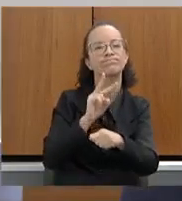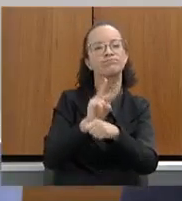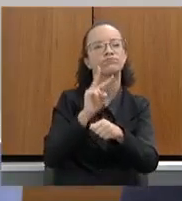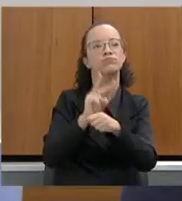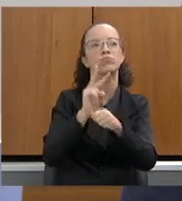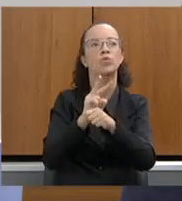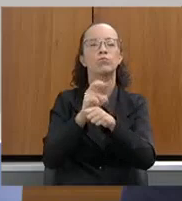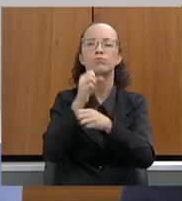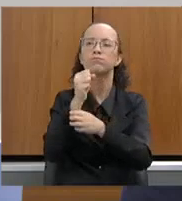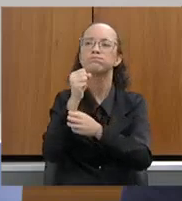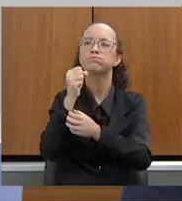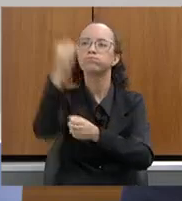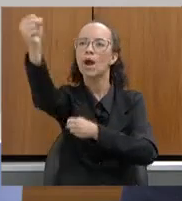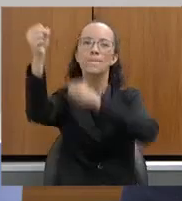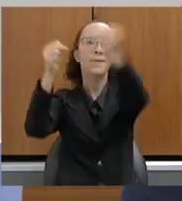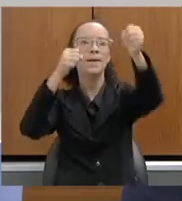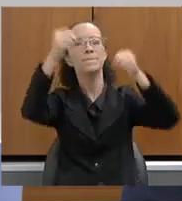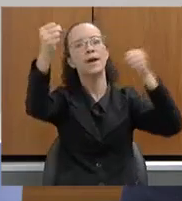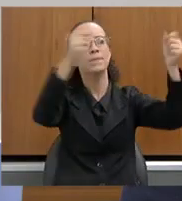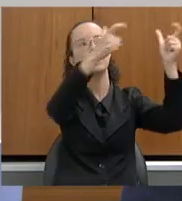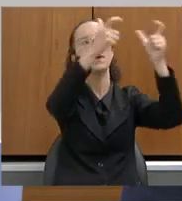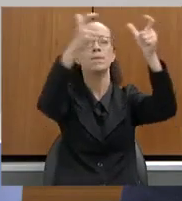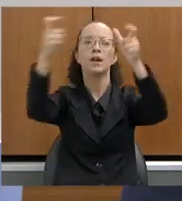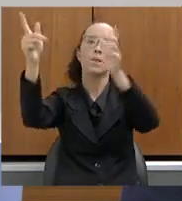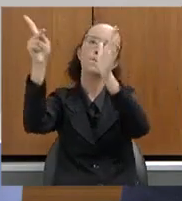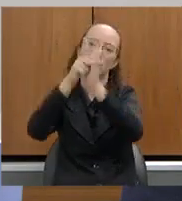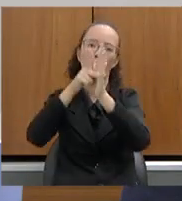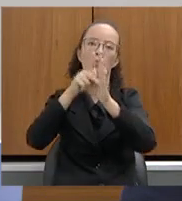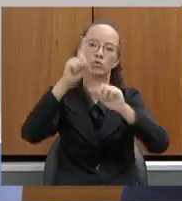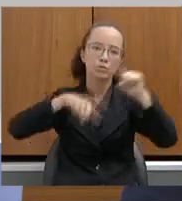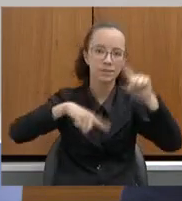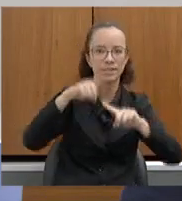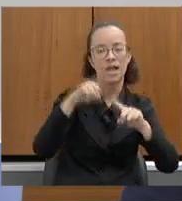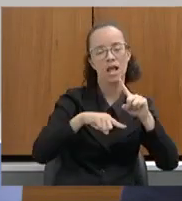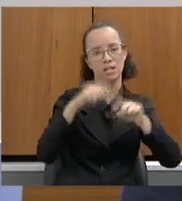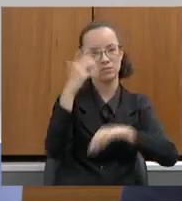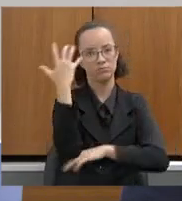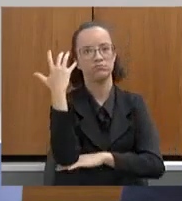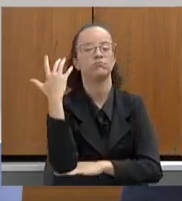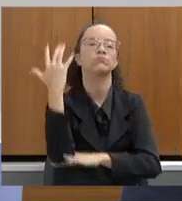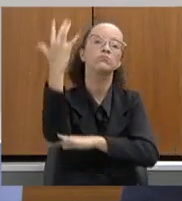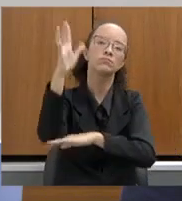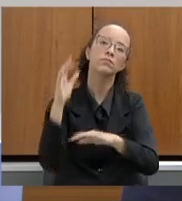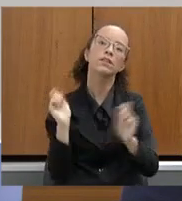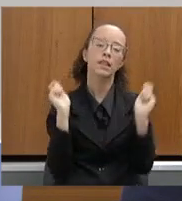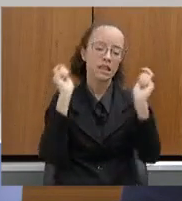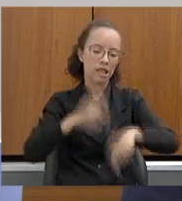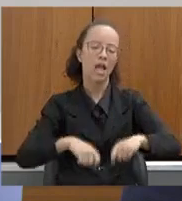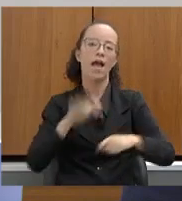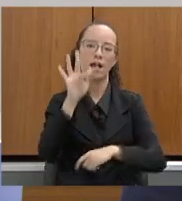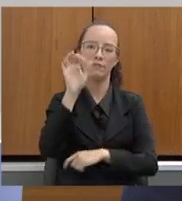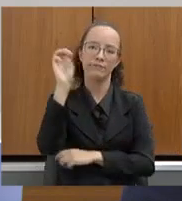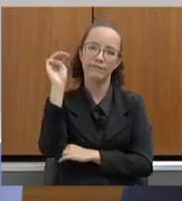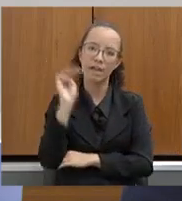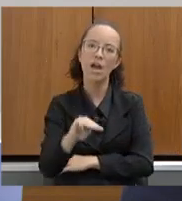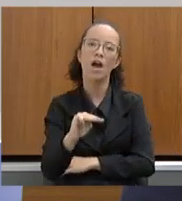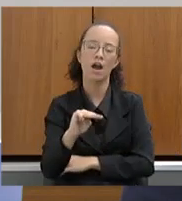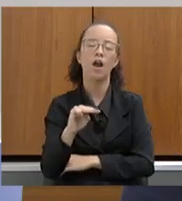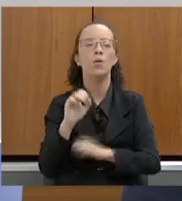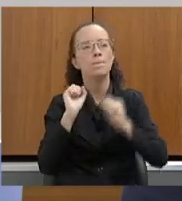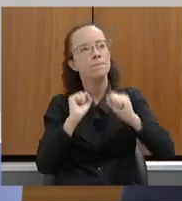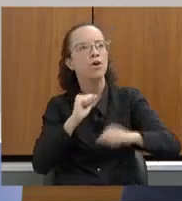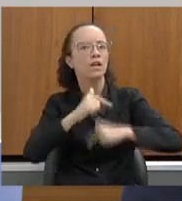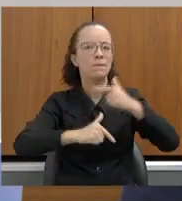tipo de reaproveitamento como reciclagem ou reutilização direta, podendo, então, a FEAM trabalhar no avanço